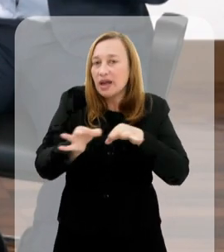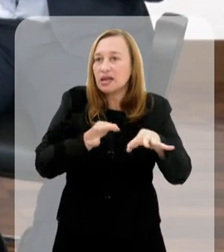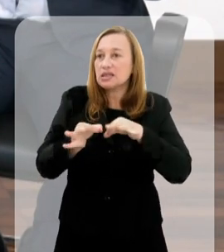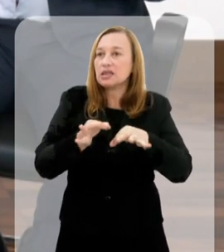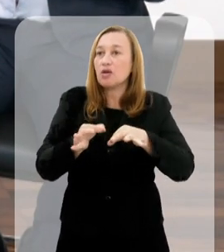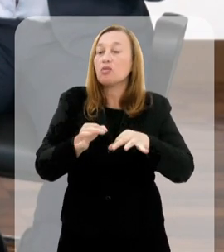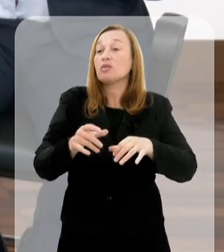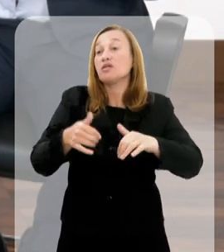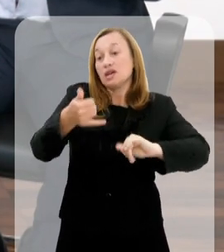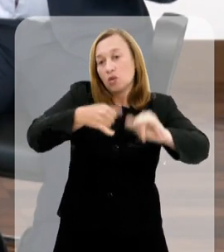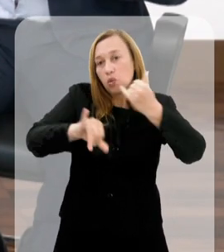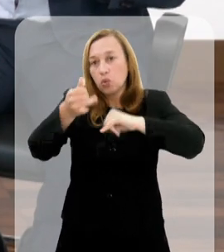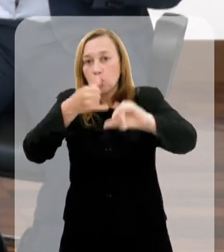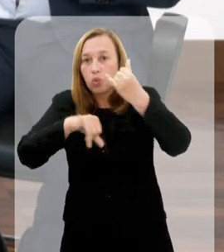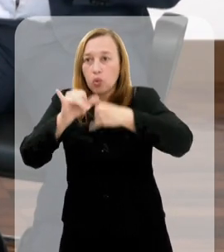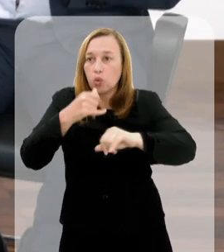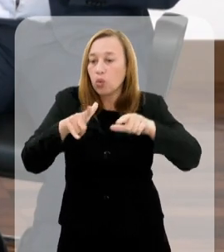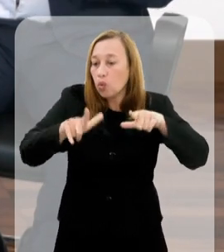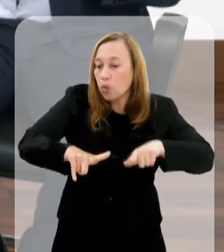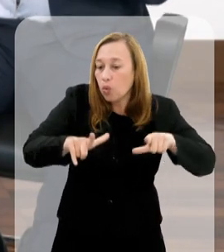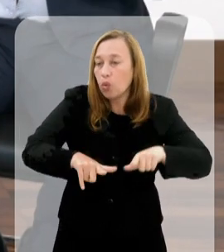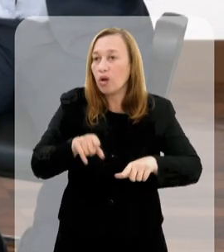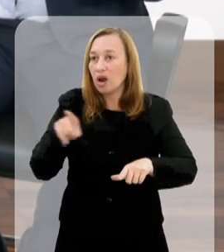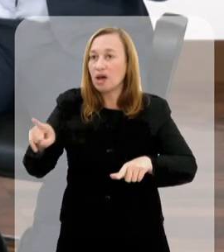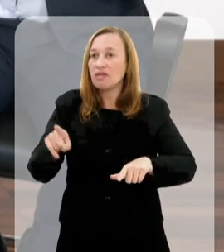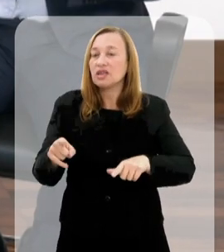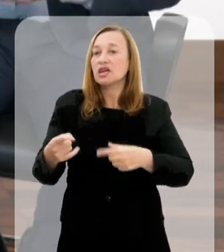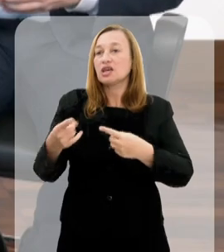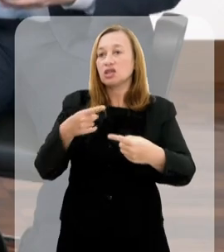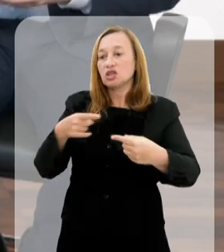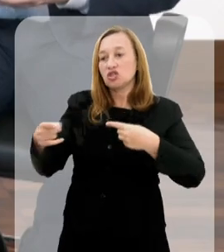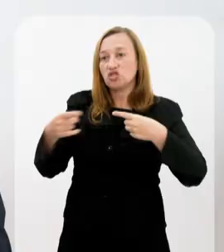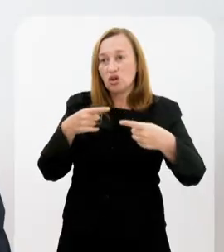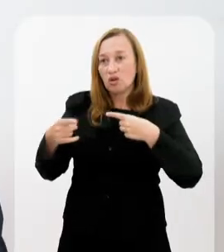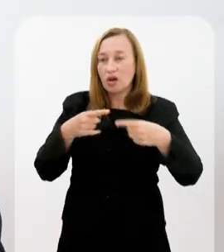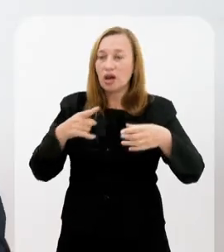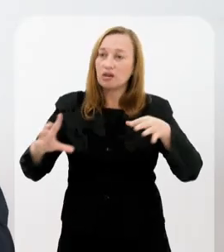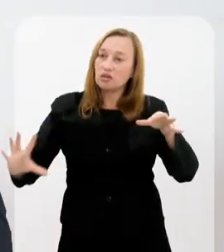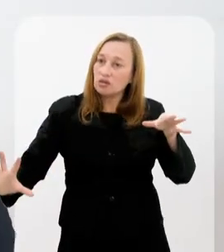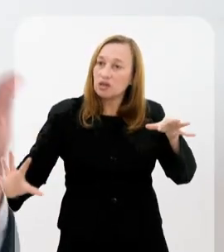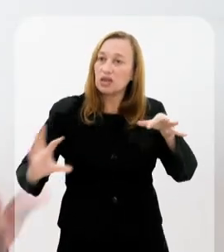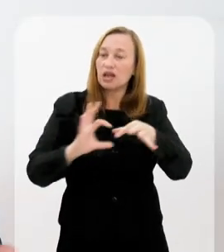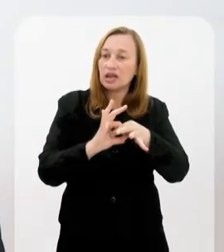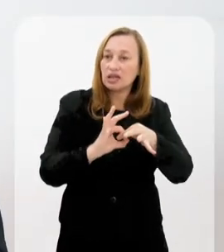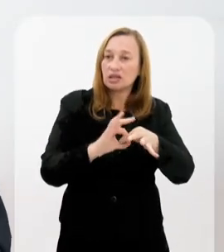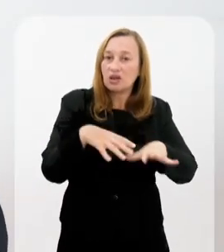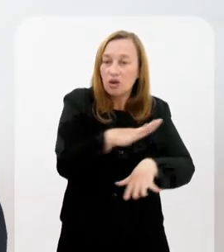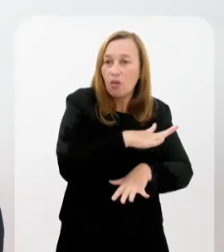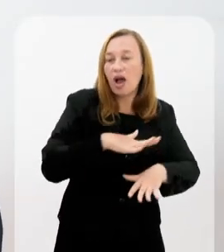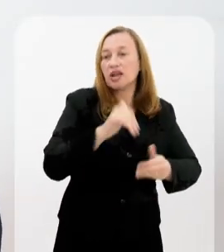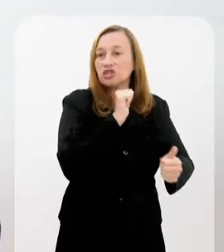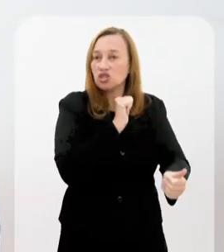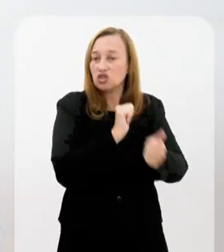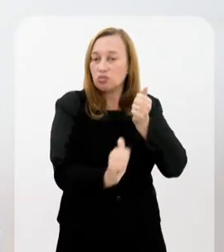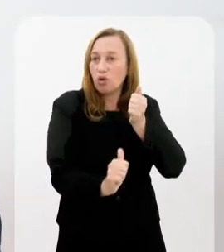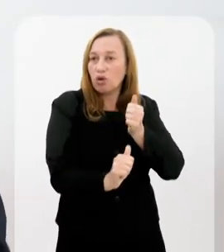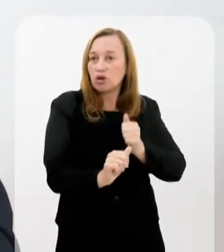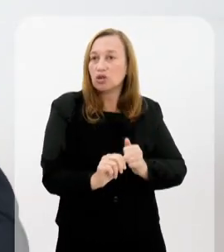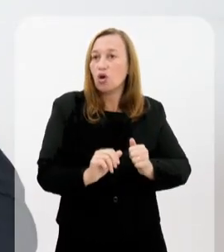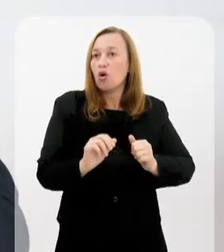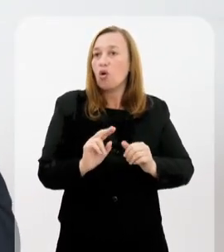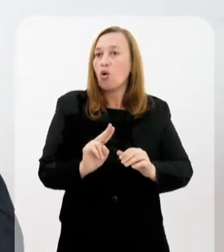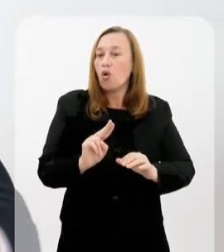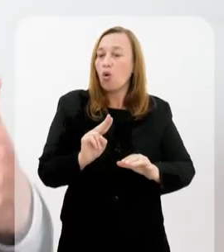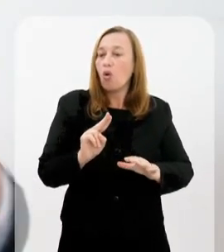laboratório, por causa dos cursos que vão ter lá, que a gente está querendo até dialogar que esses cursos sejam em diálogo com o setor de esportes, né?